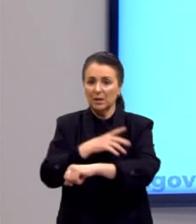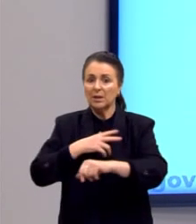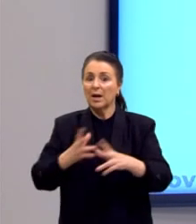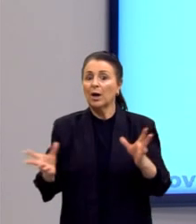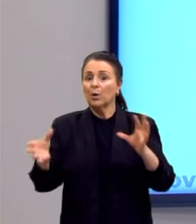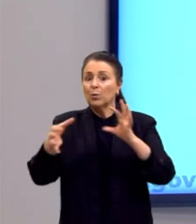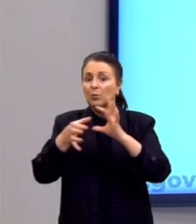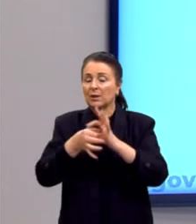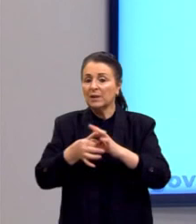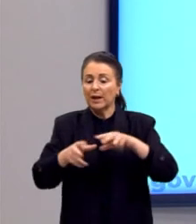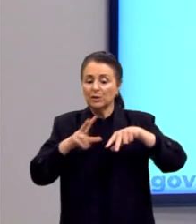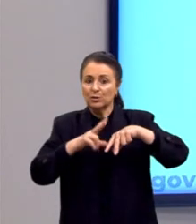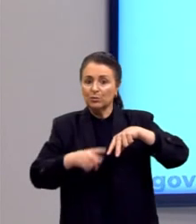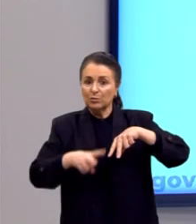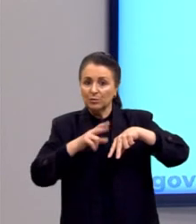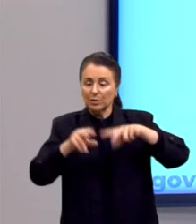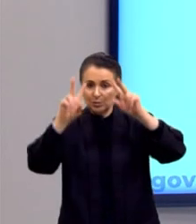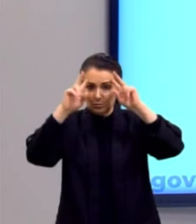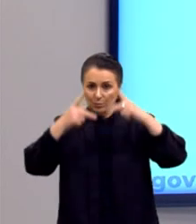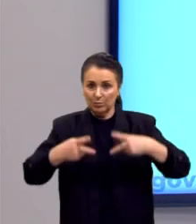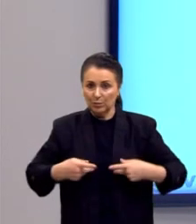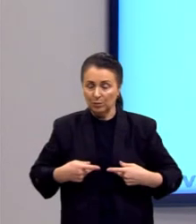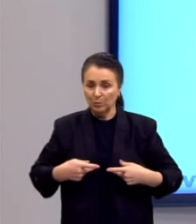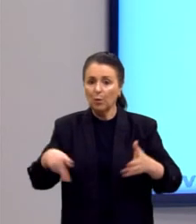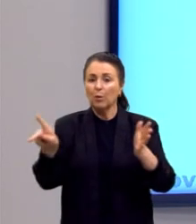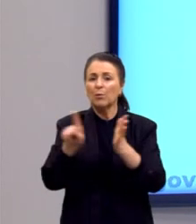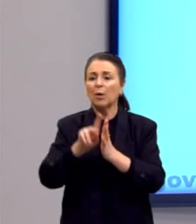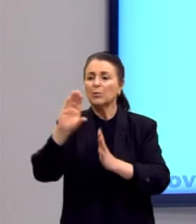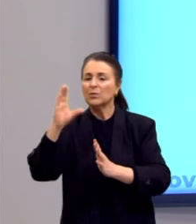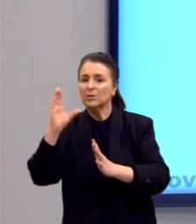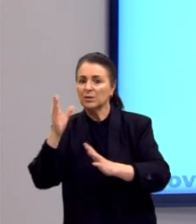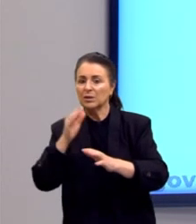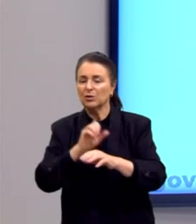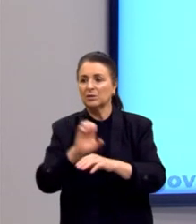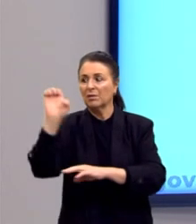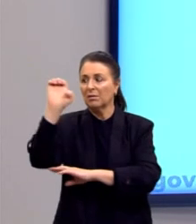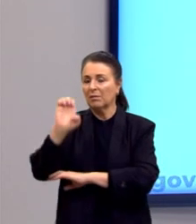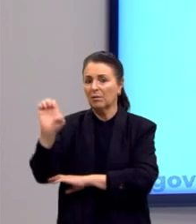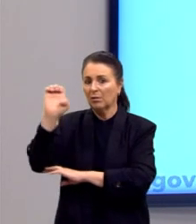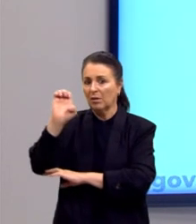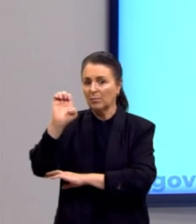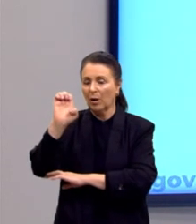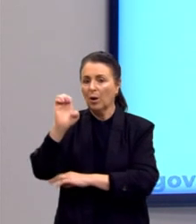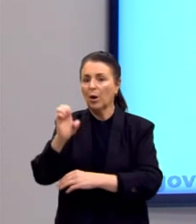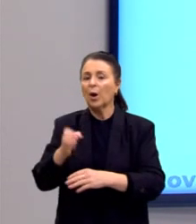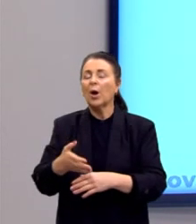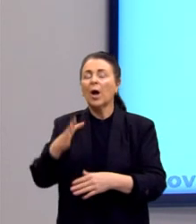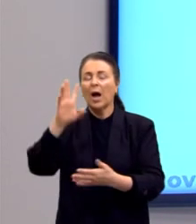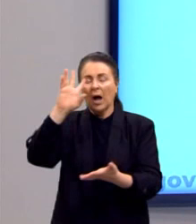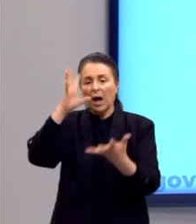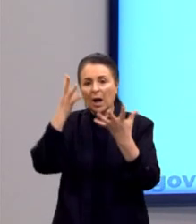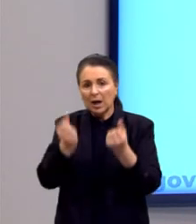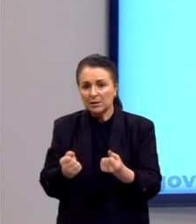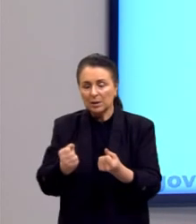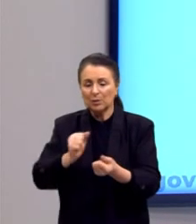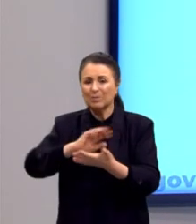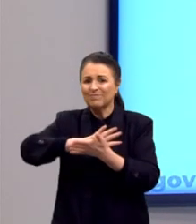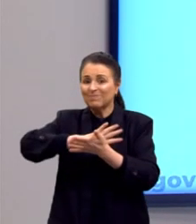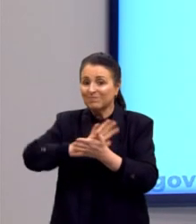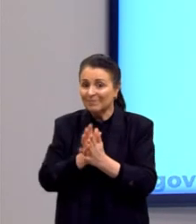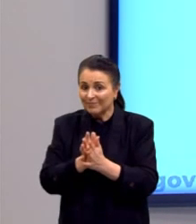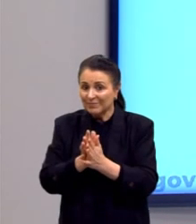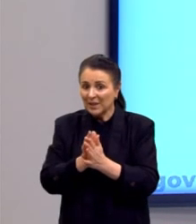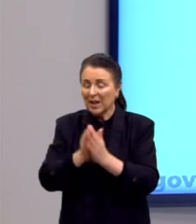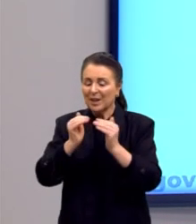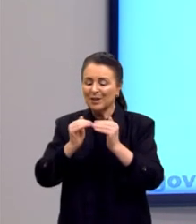a maioria dos próprios cientistas europeus passou a reconhecer o caráter discriminatório da pretensa